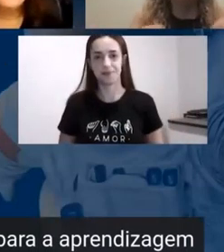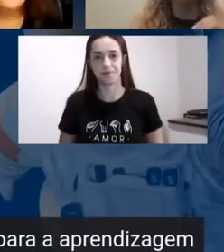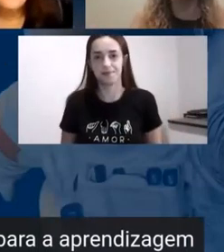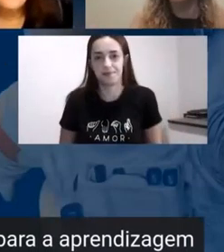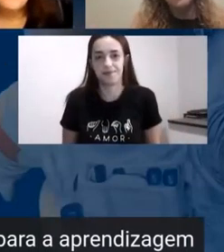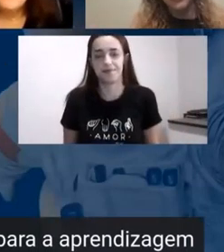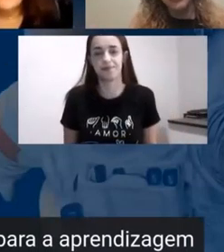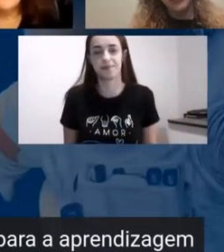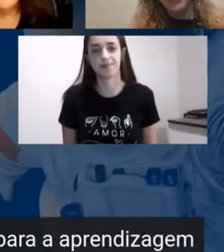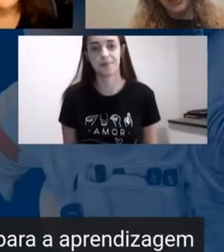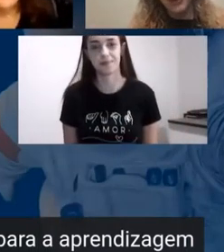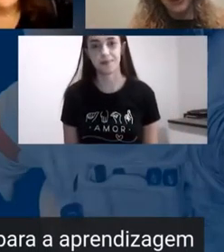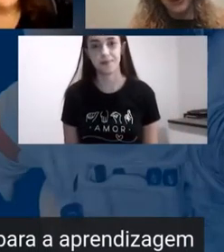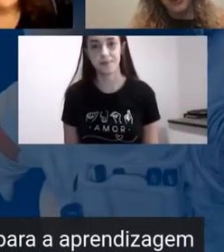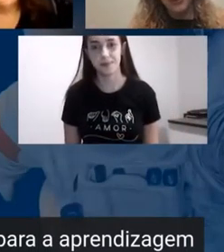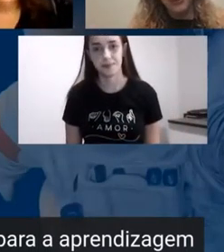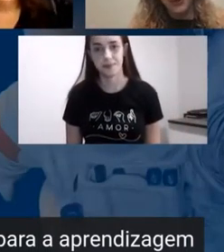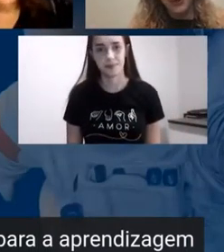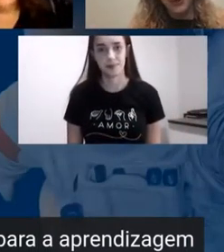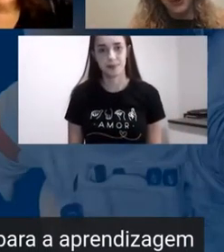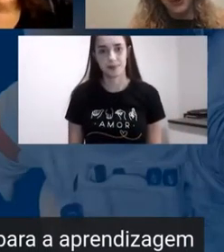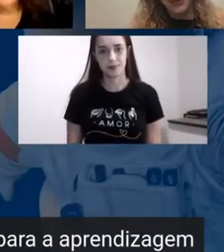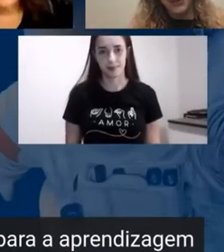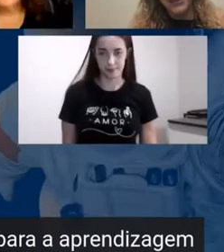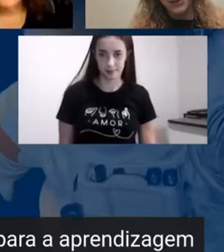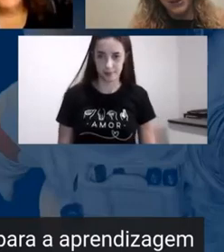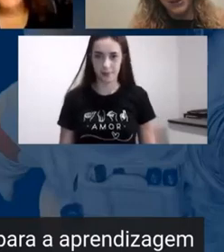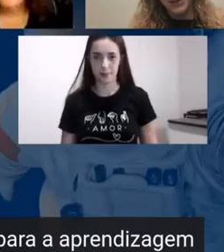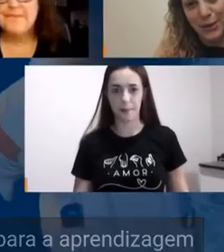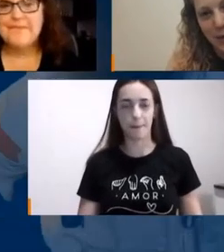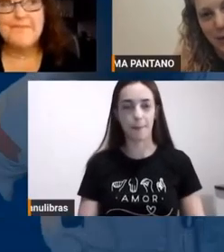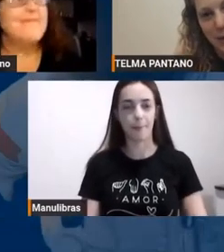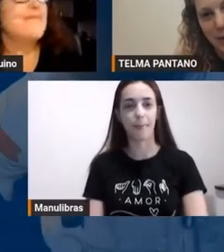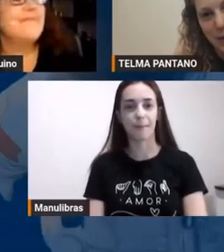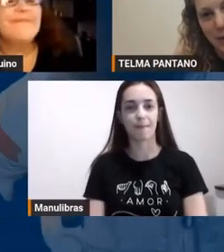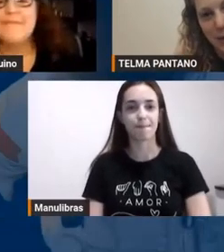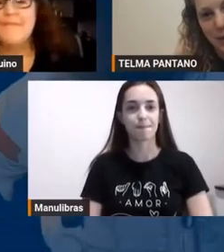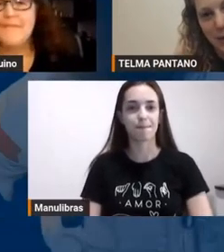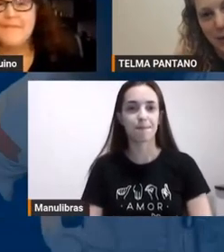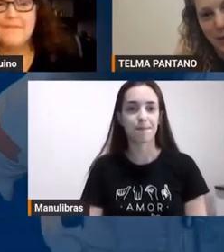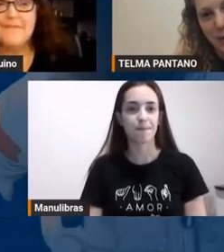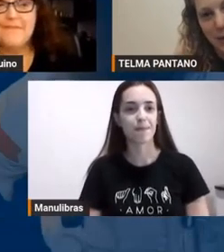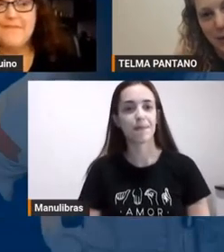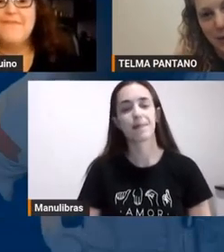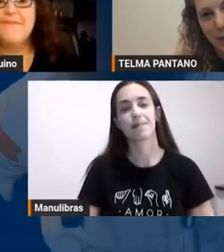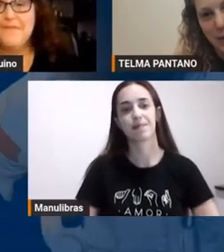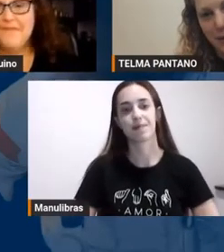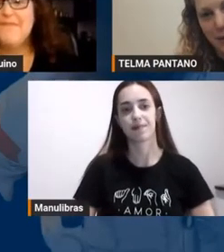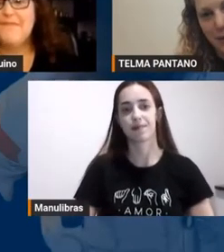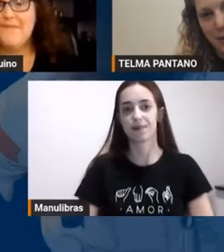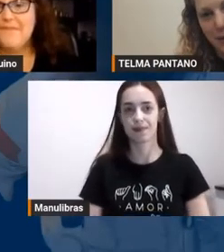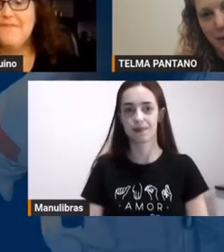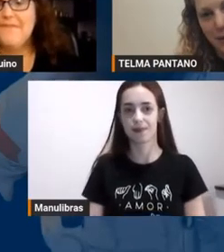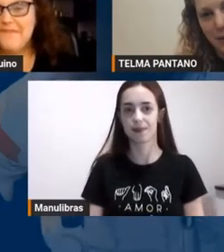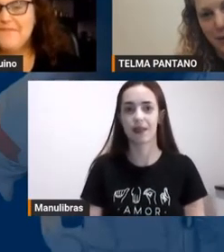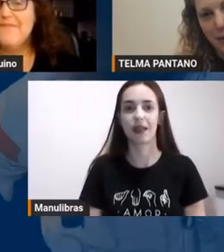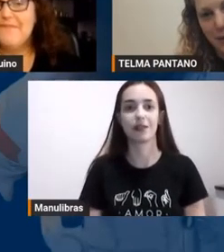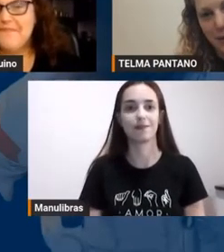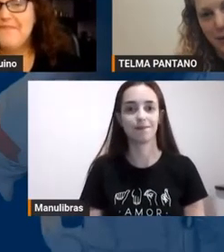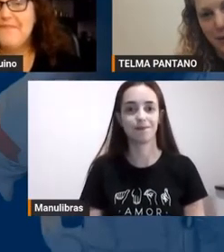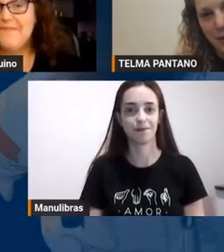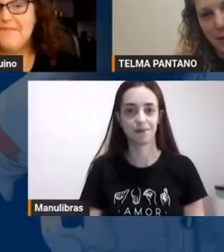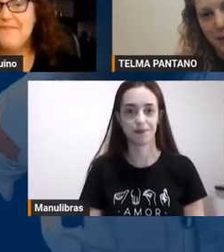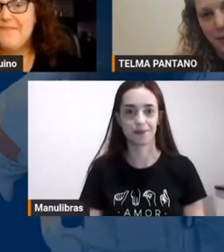utilizar um pouco dessa informação que eu passei uau uau Thelma